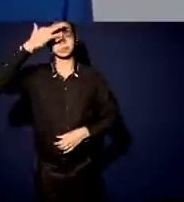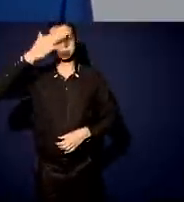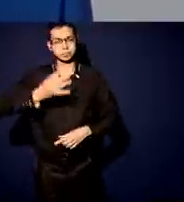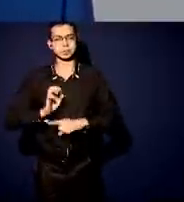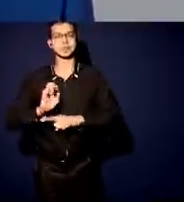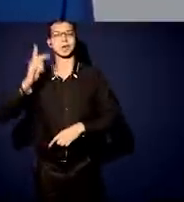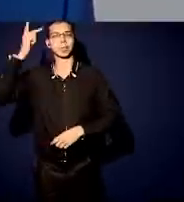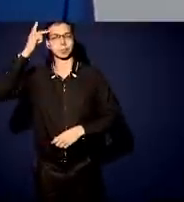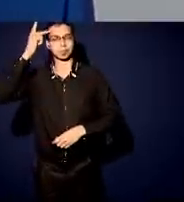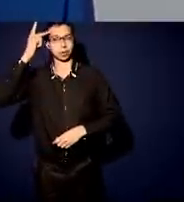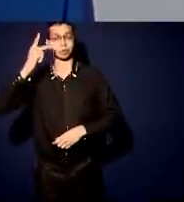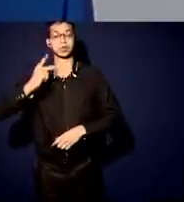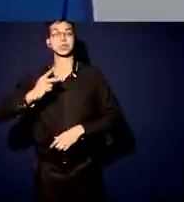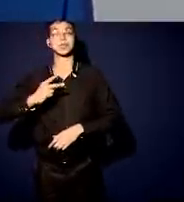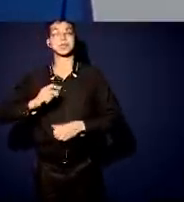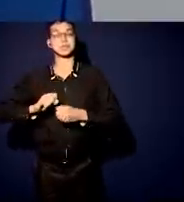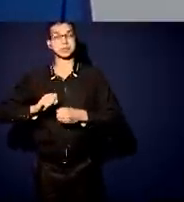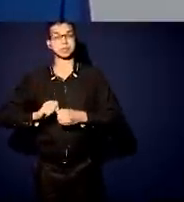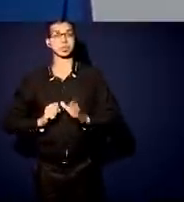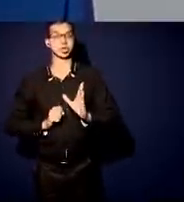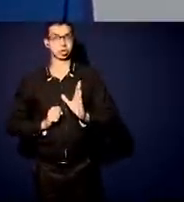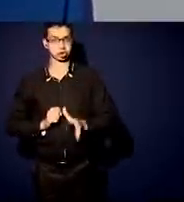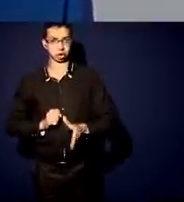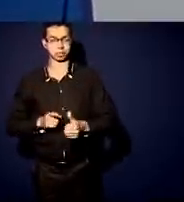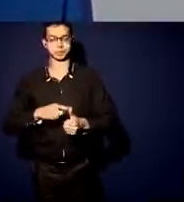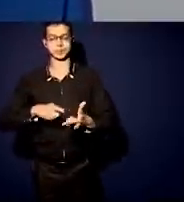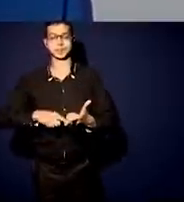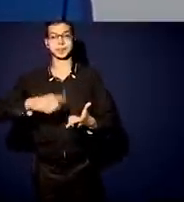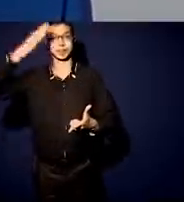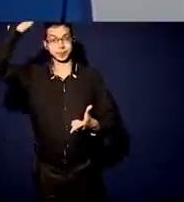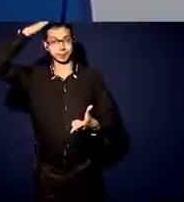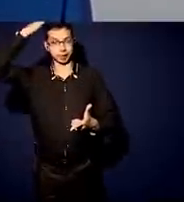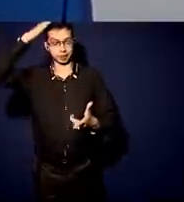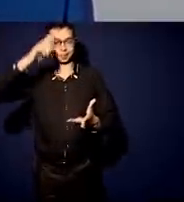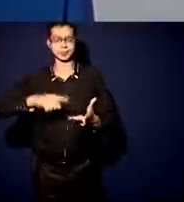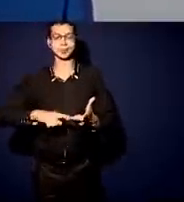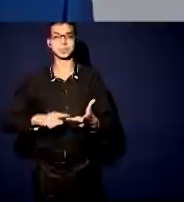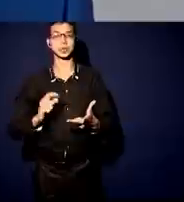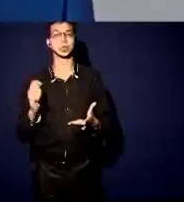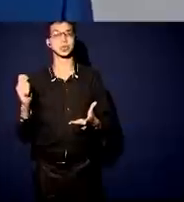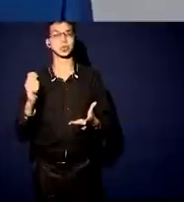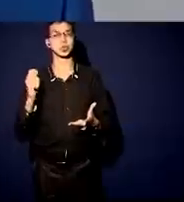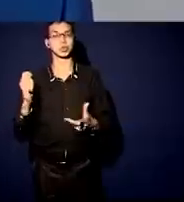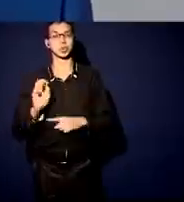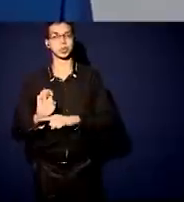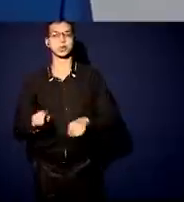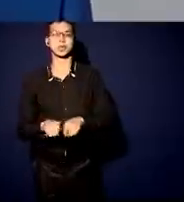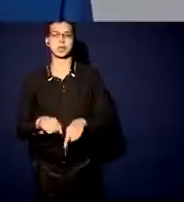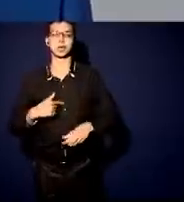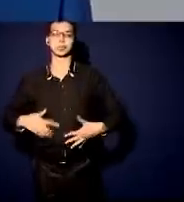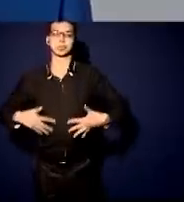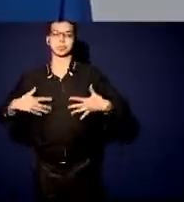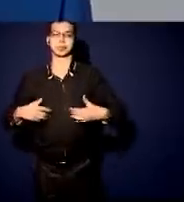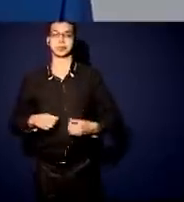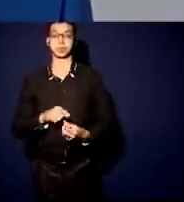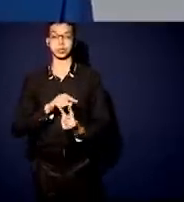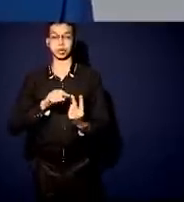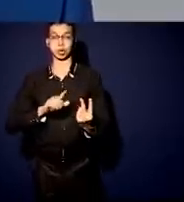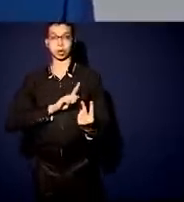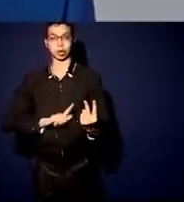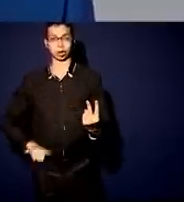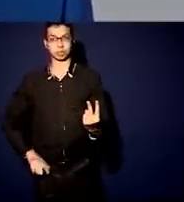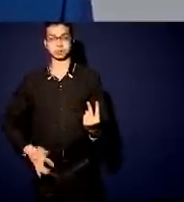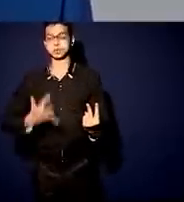feito já no Paraná, no Rio Grande do Sul. Tenho a honra de estar participando desse painel com dois grandes governadores que têm